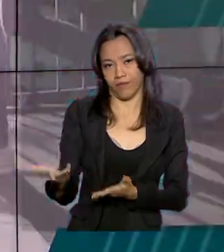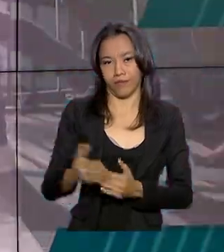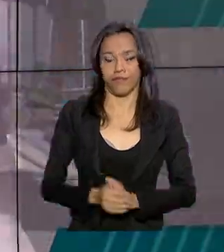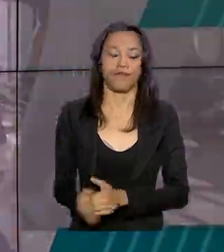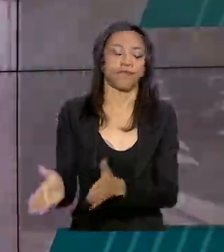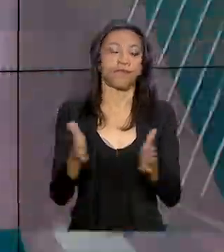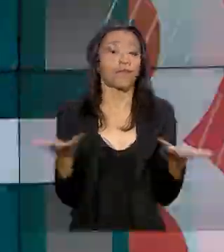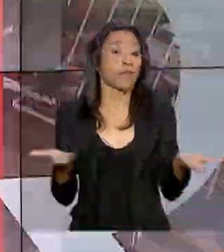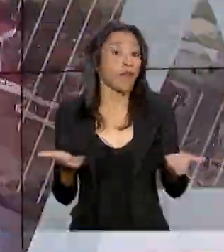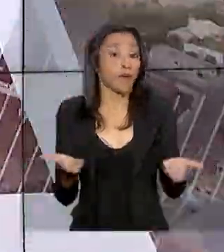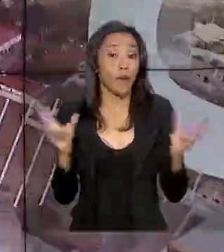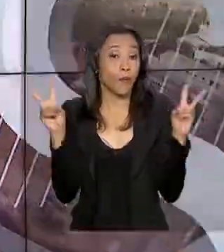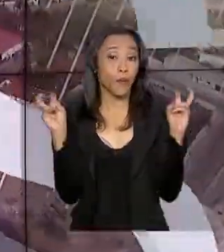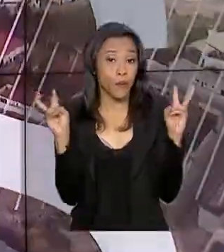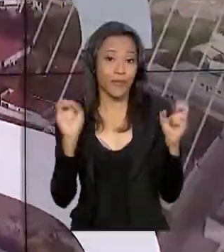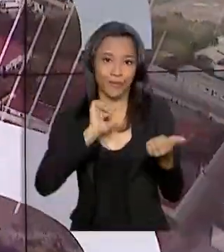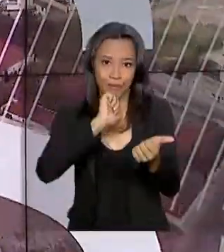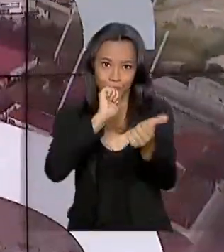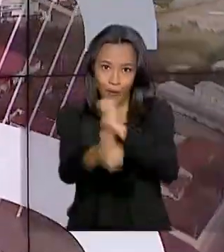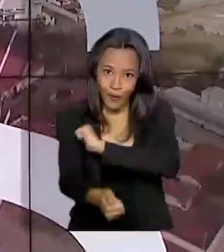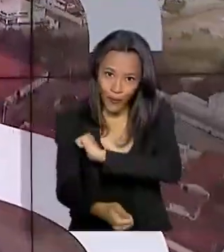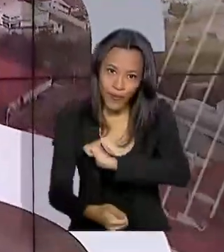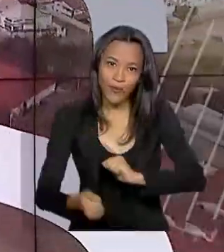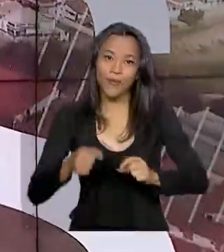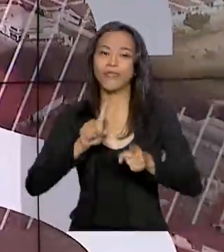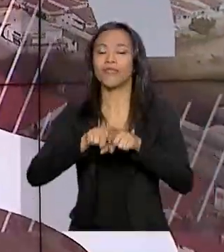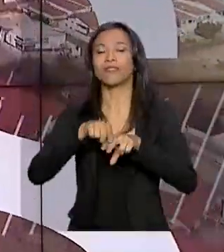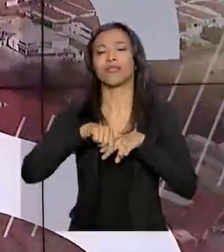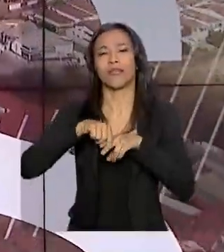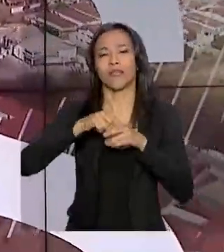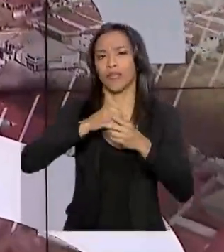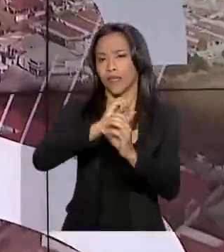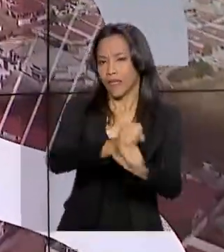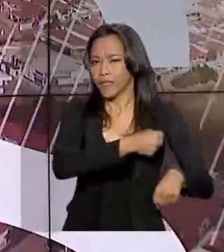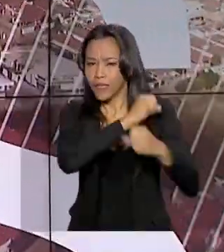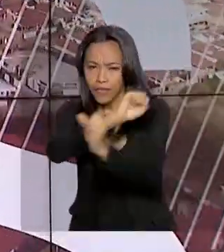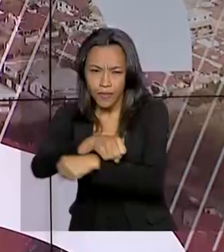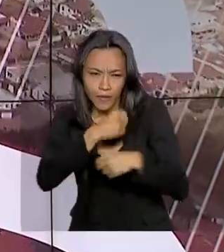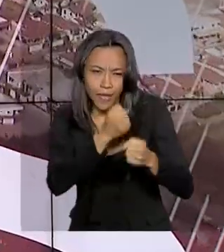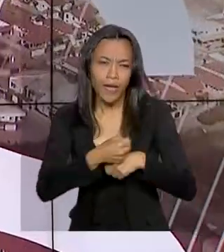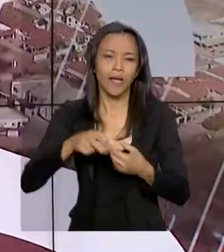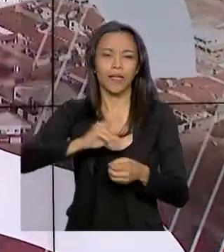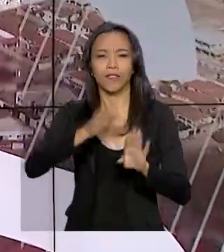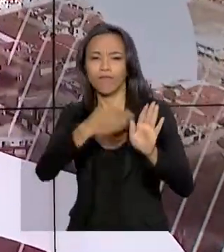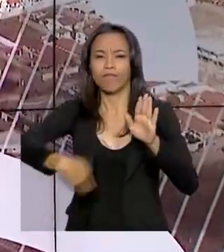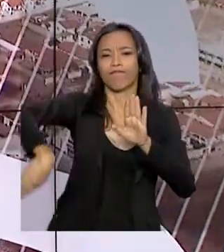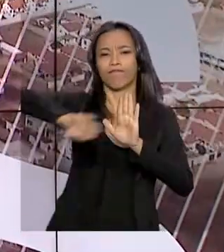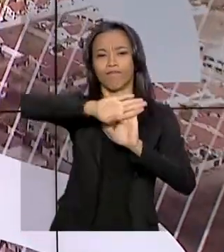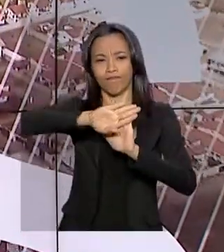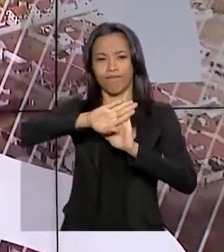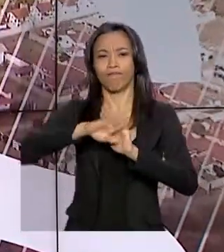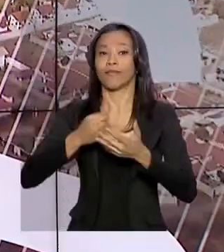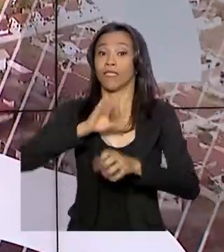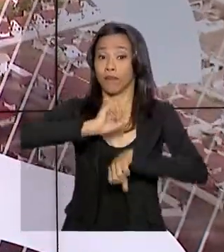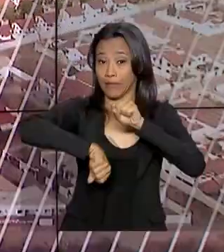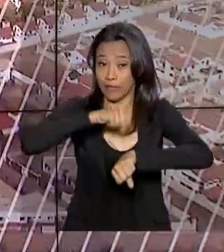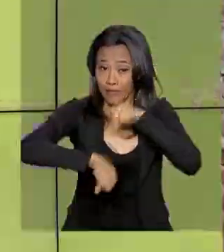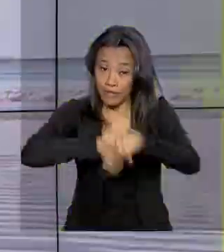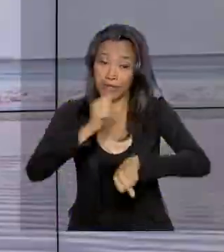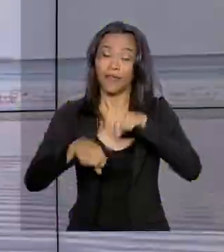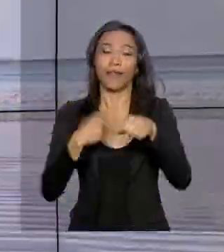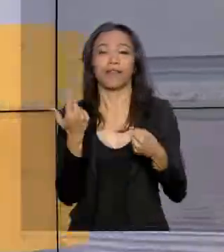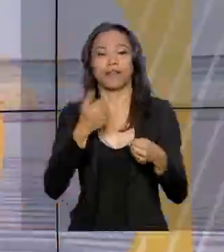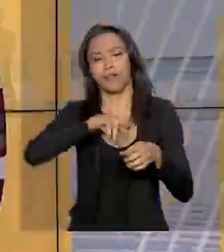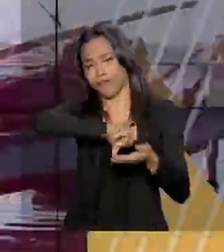E agora vamos falar de esporte, canoagem, ciclismo, esqui aquático, taekwondo, patinação artística,